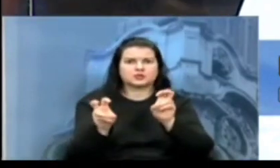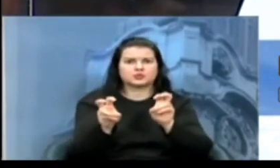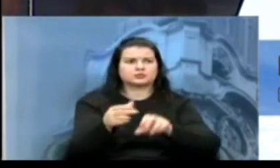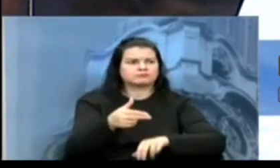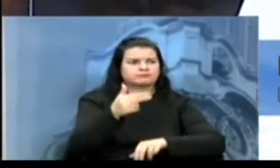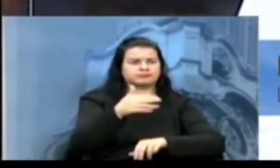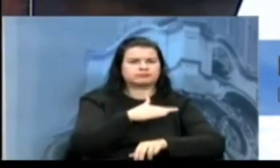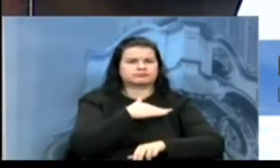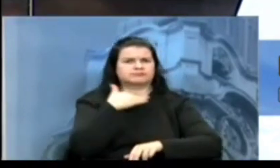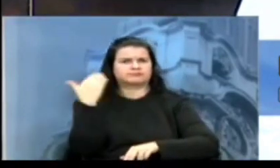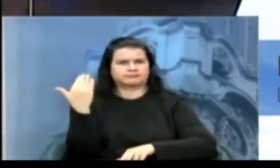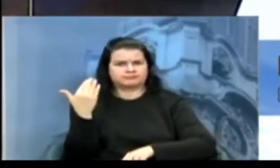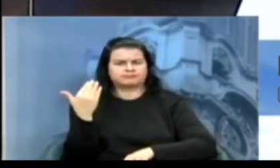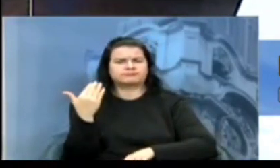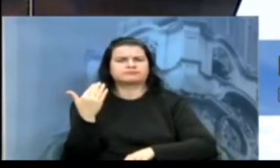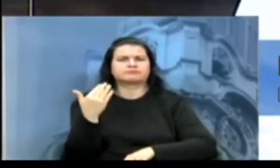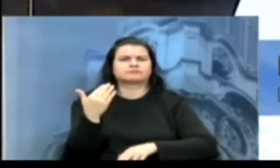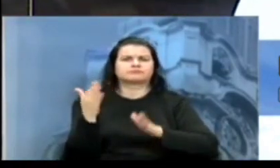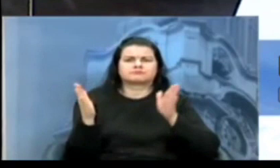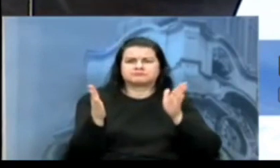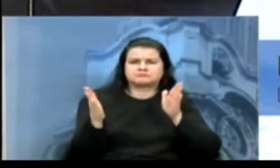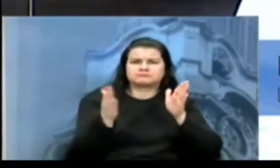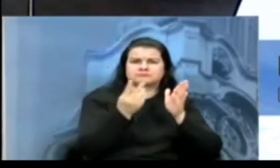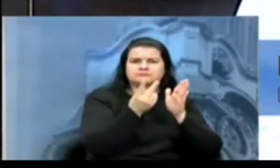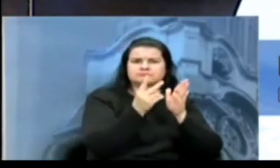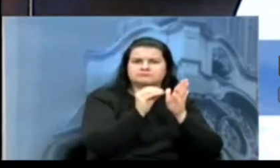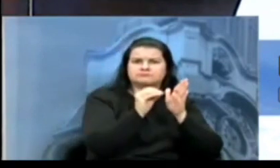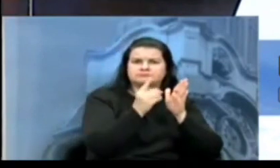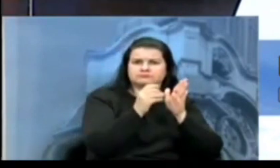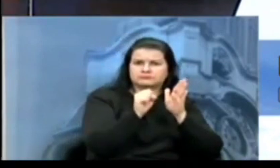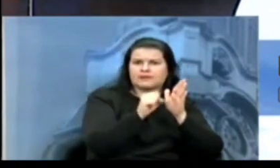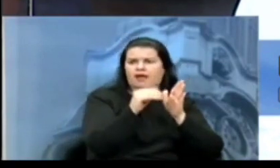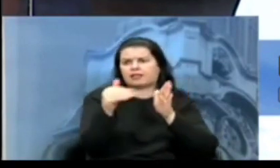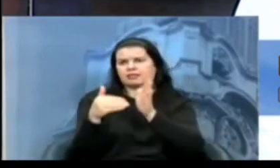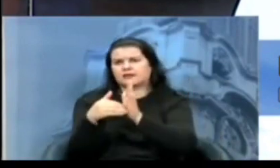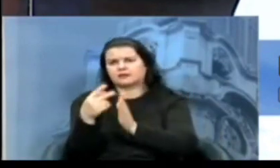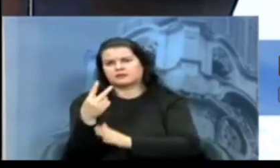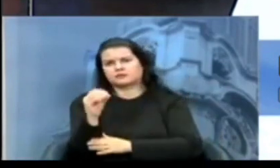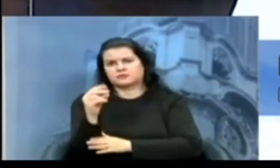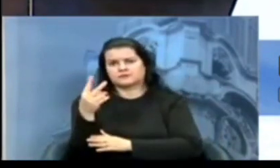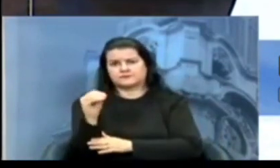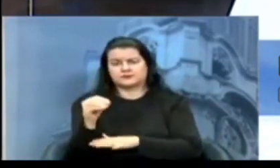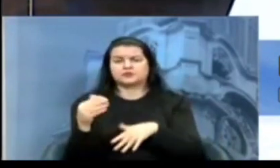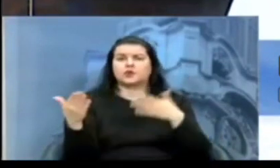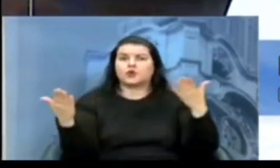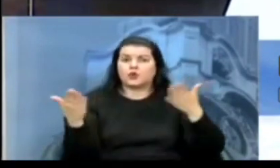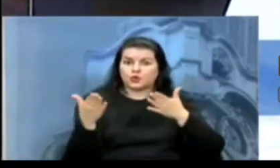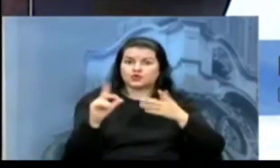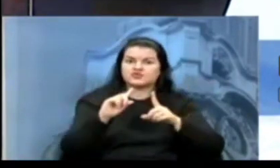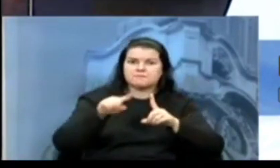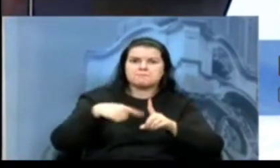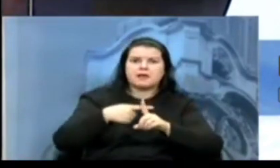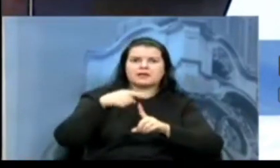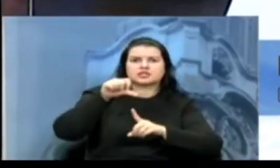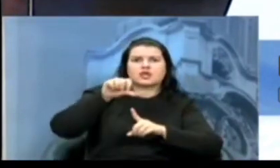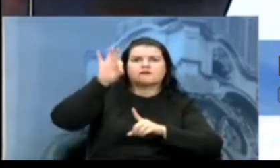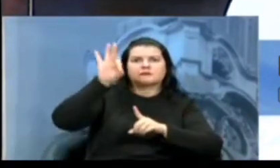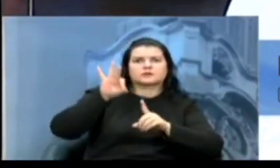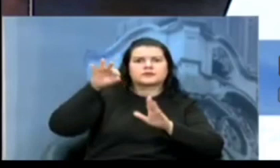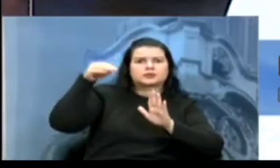2018 e 2020 e hoje conta com uma redução extra de mais 9%.